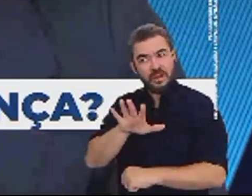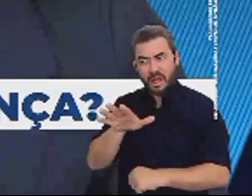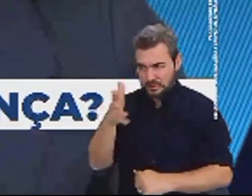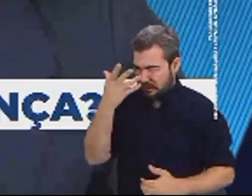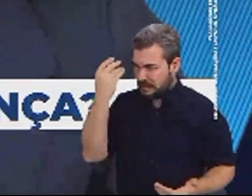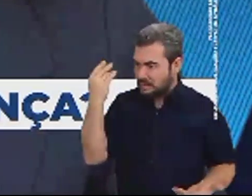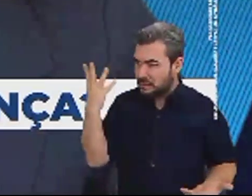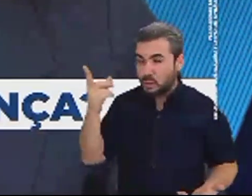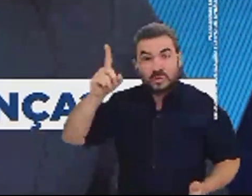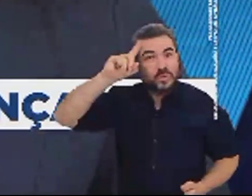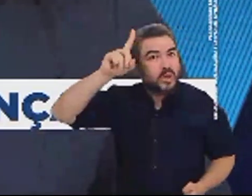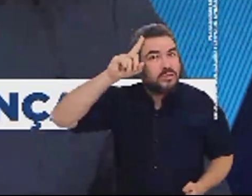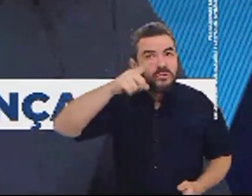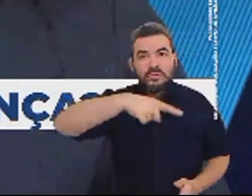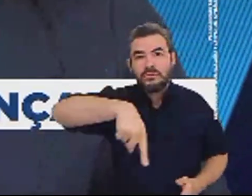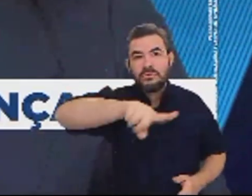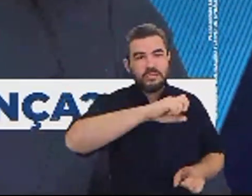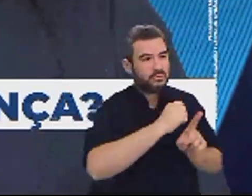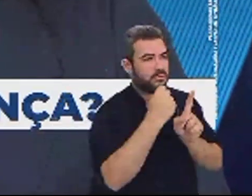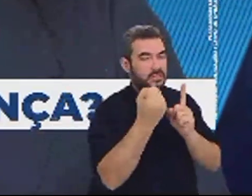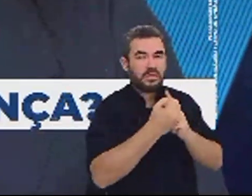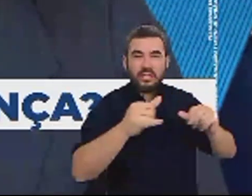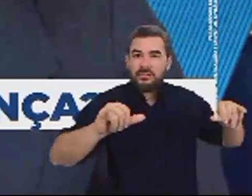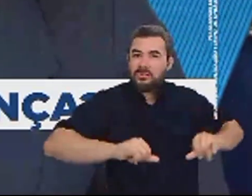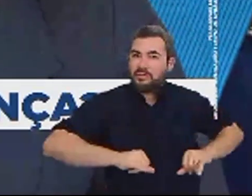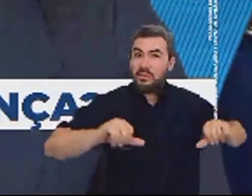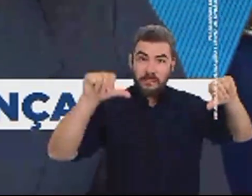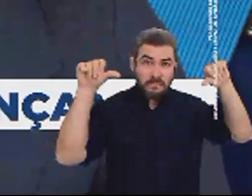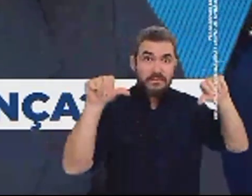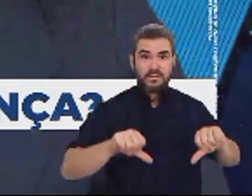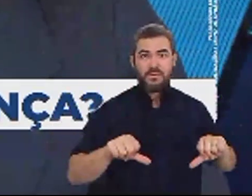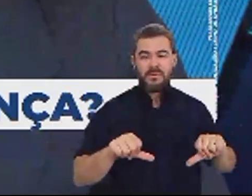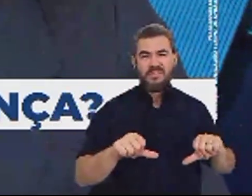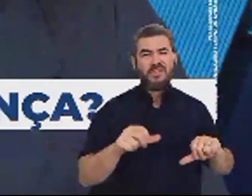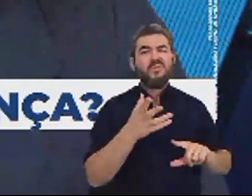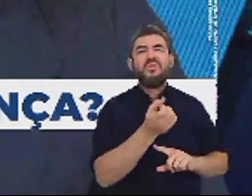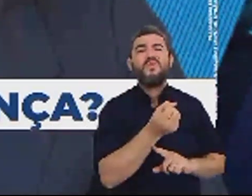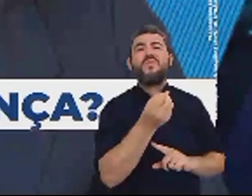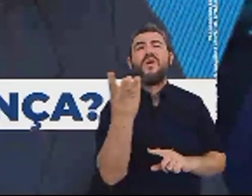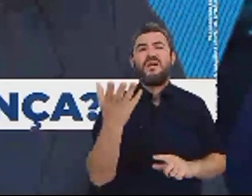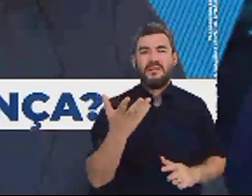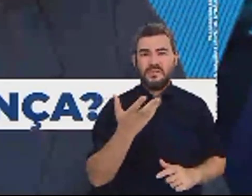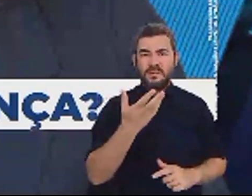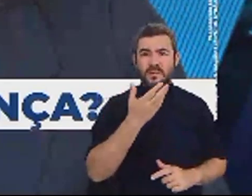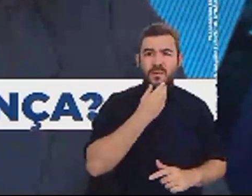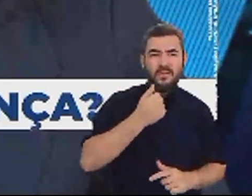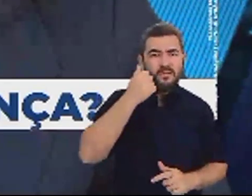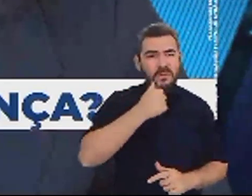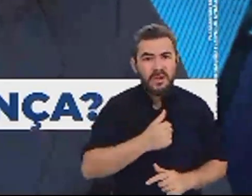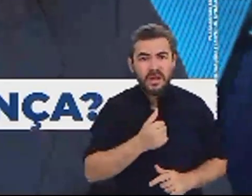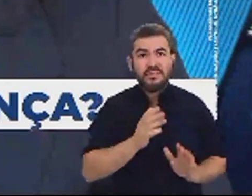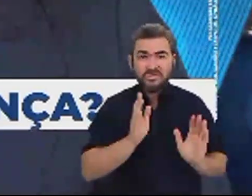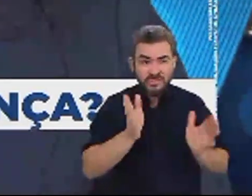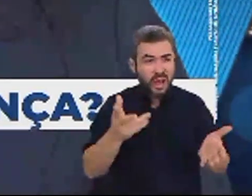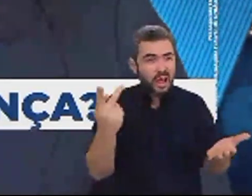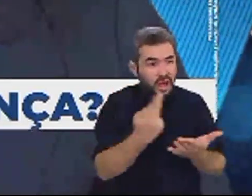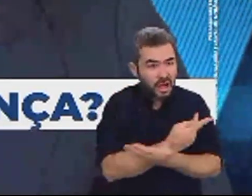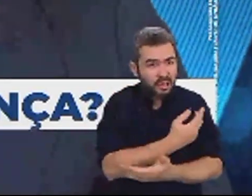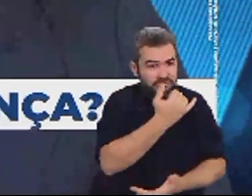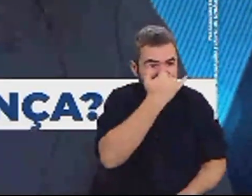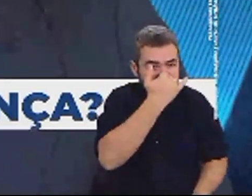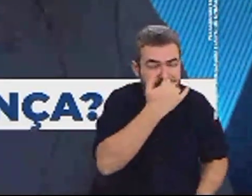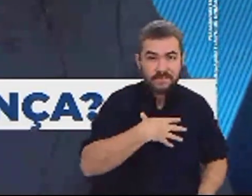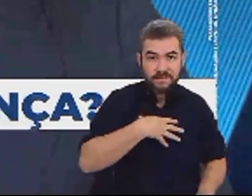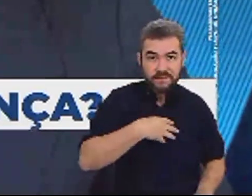todos os dias de forma muito mais grave quantos pais e mães já não perderam seus filhos para o crime